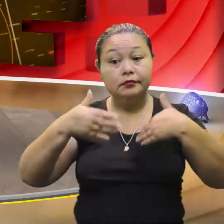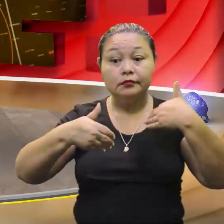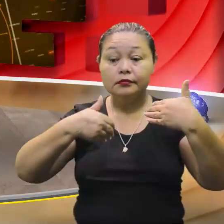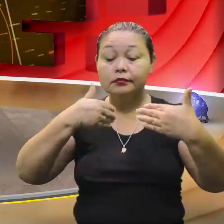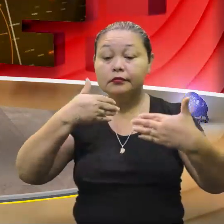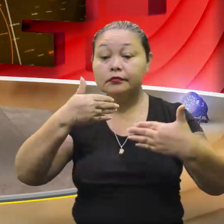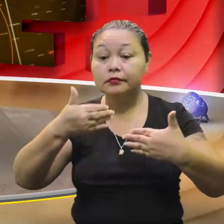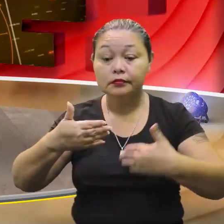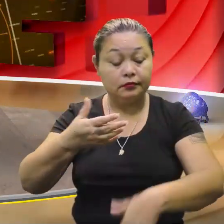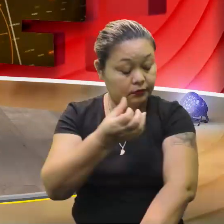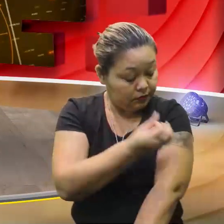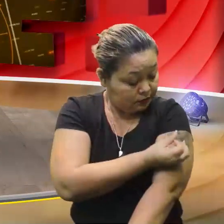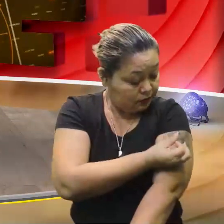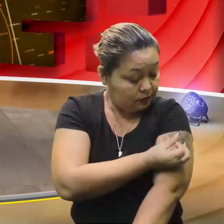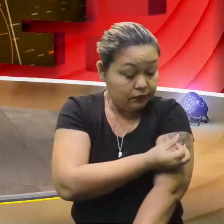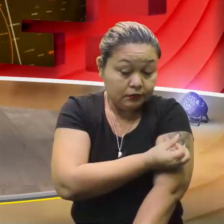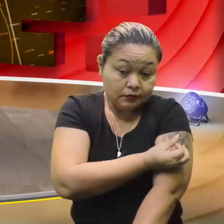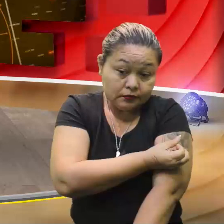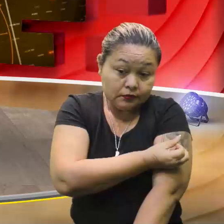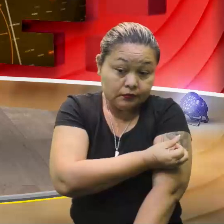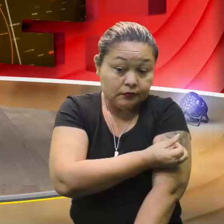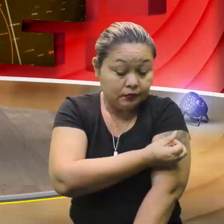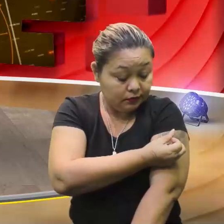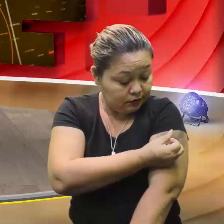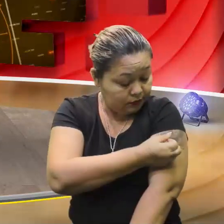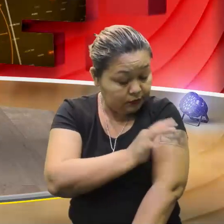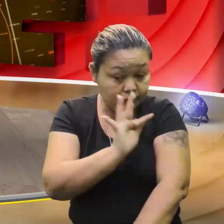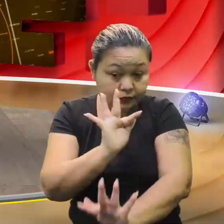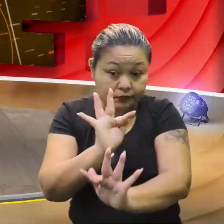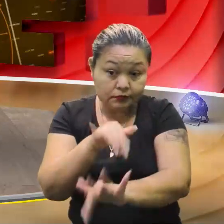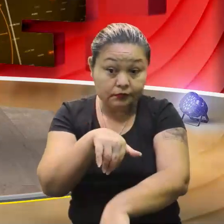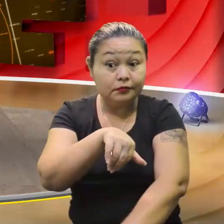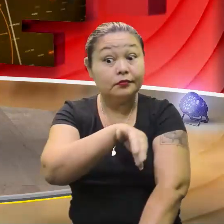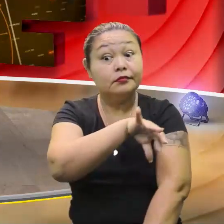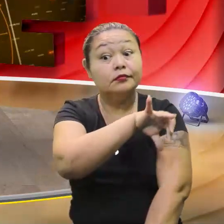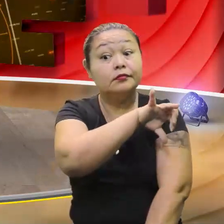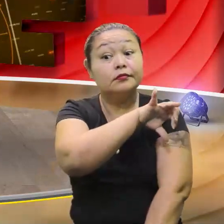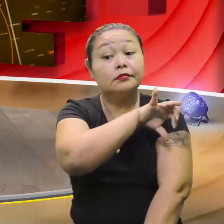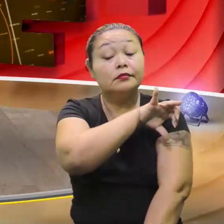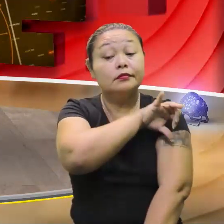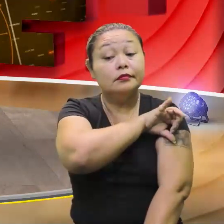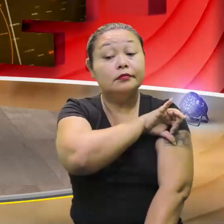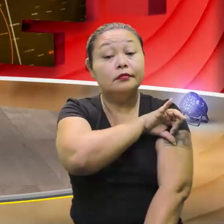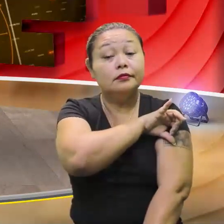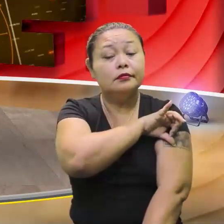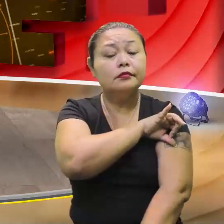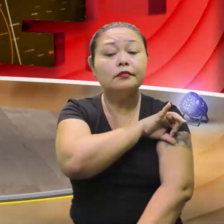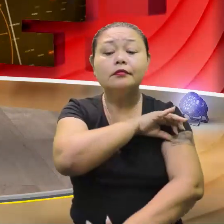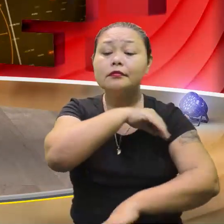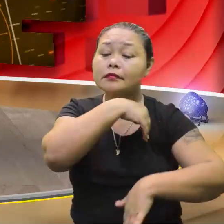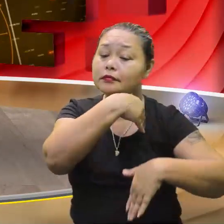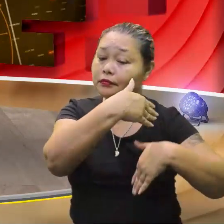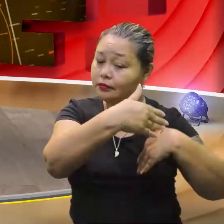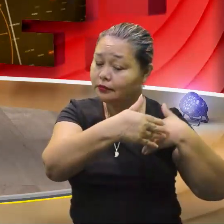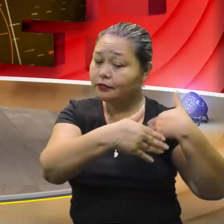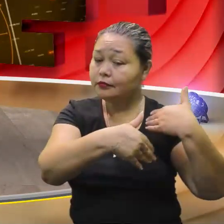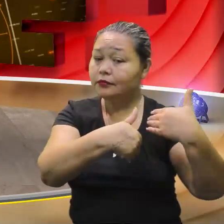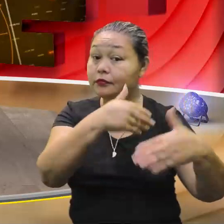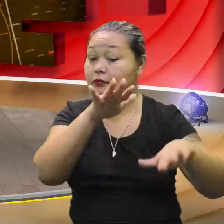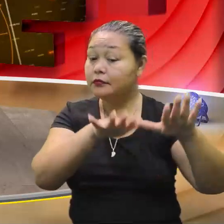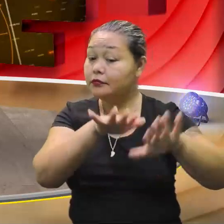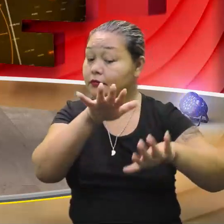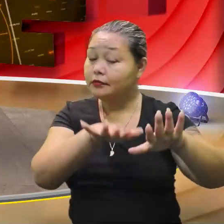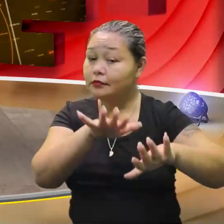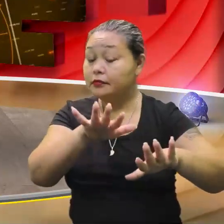veio do sexto ano, agora estamos encerrando o nono. É uma caminhada, vezes, que para